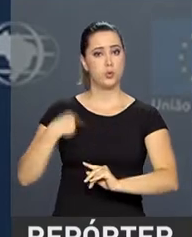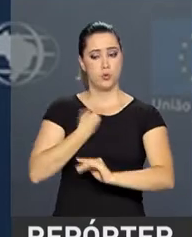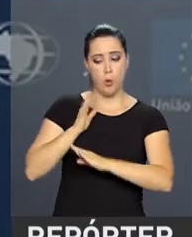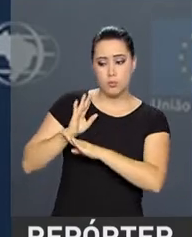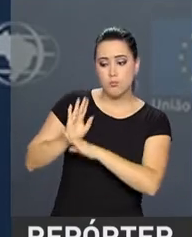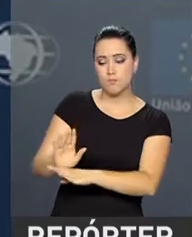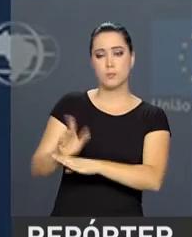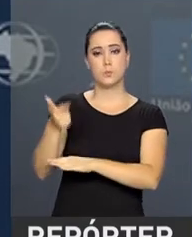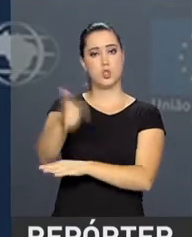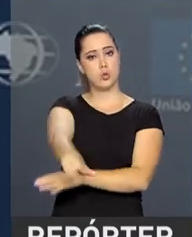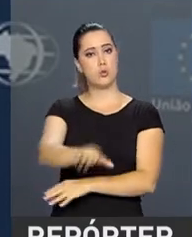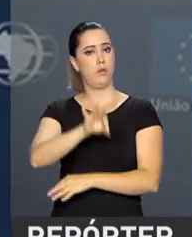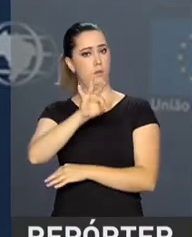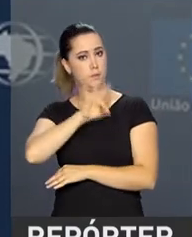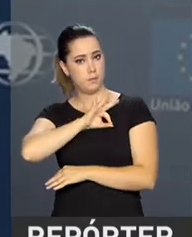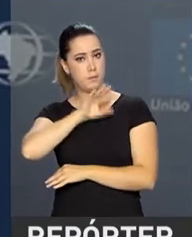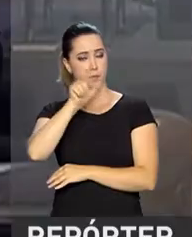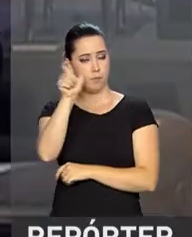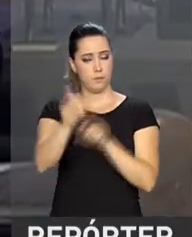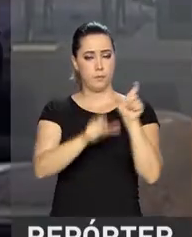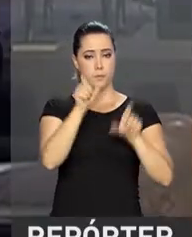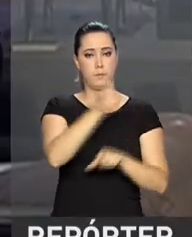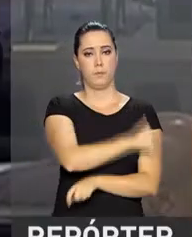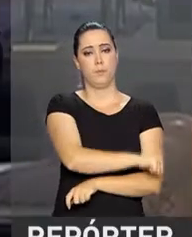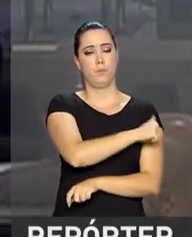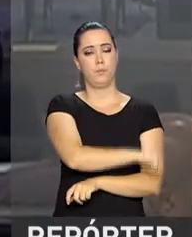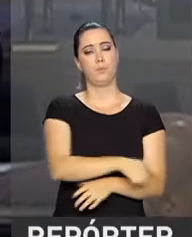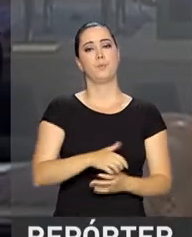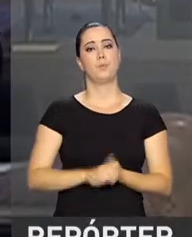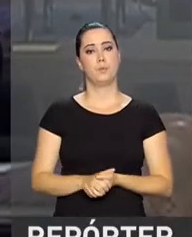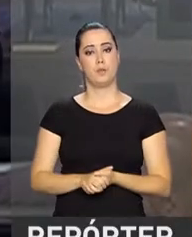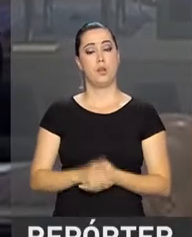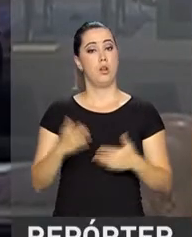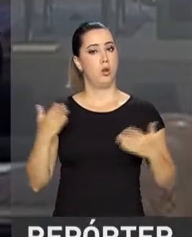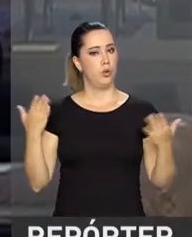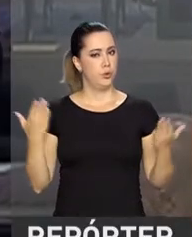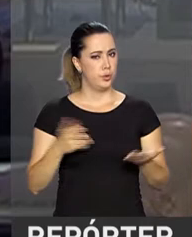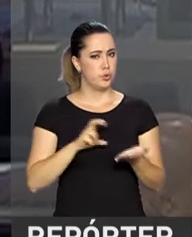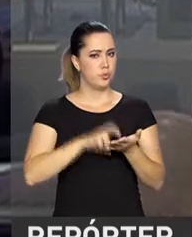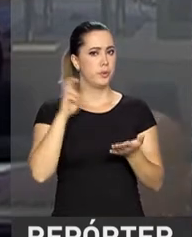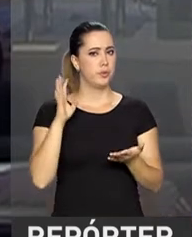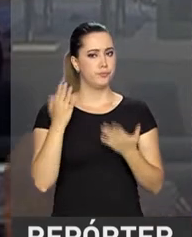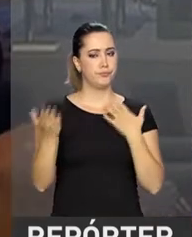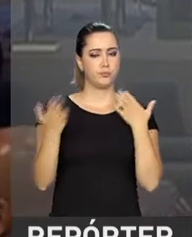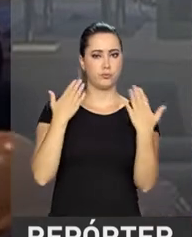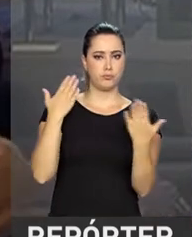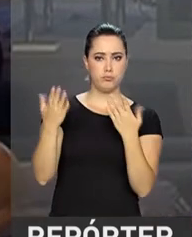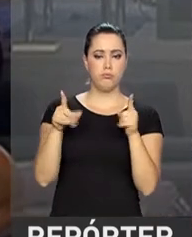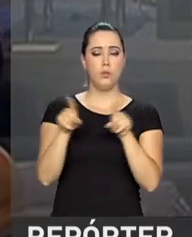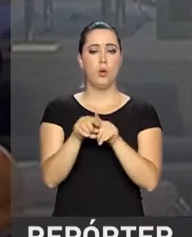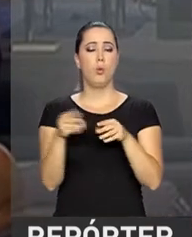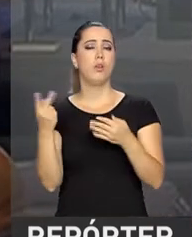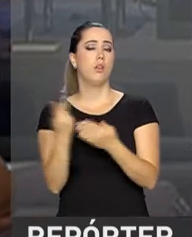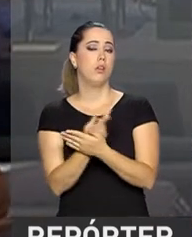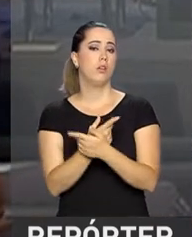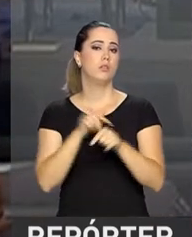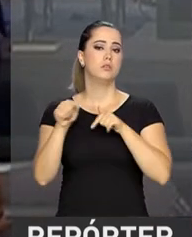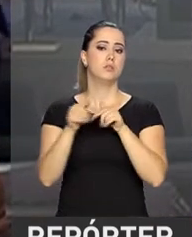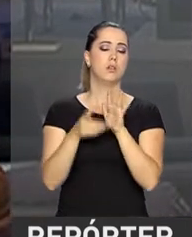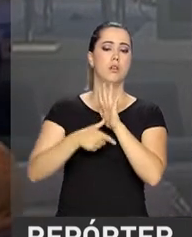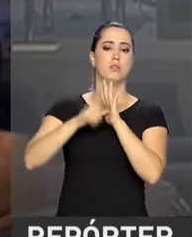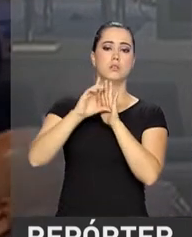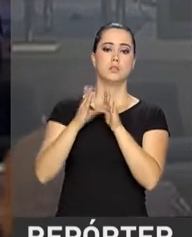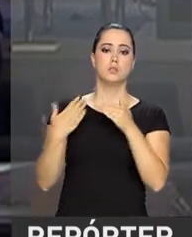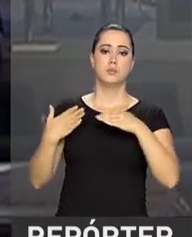apoio às forças de segurança e policiais do Rio de Janeiro. Nesta mesma manhã, foi apresentado um balanço da operação que começou antes da